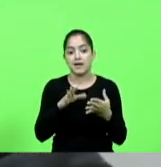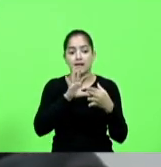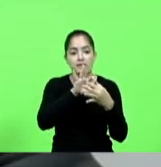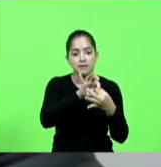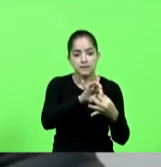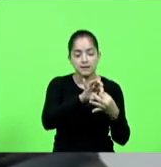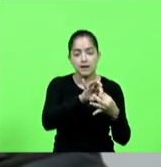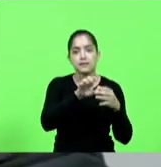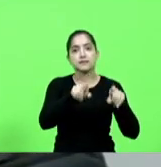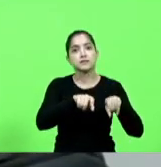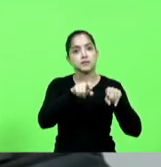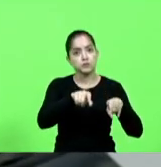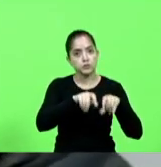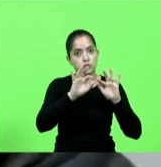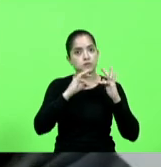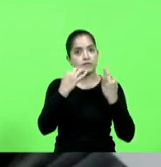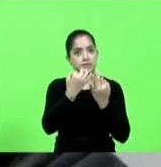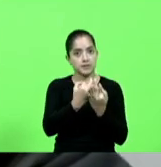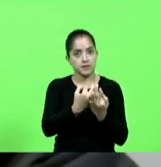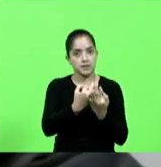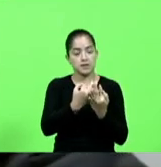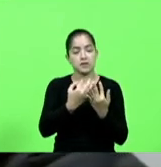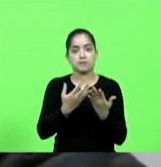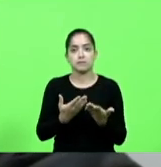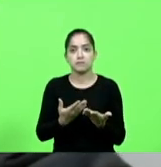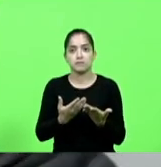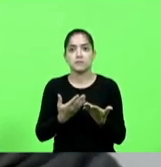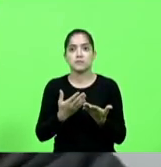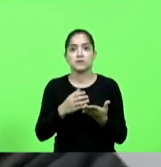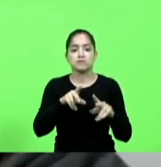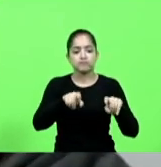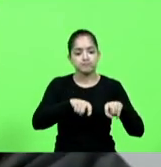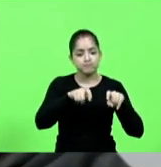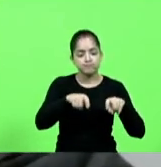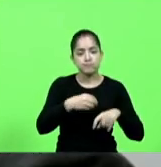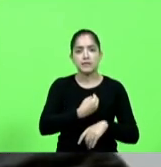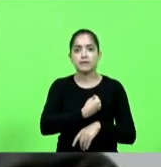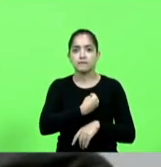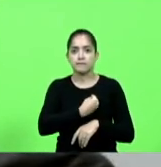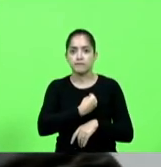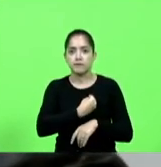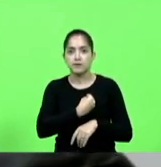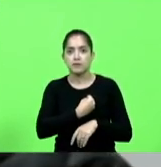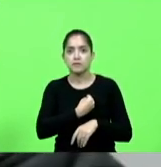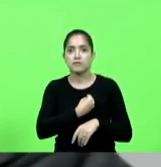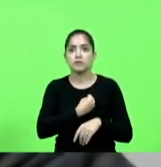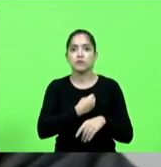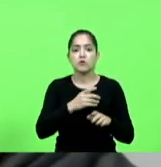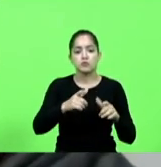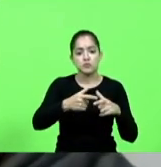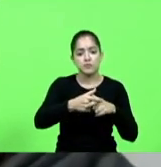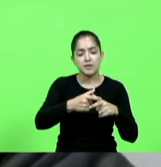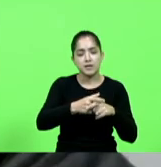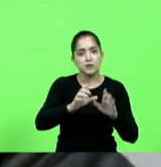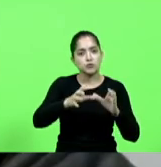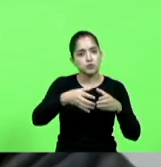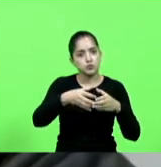nossa agricultura familiar camponesa os pequenos agricultores